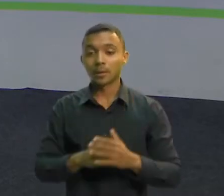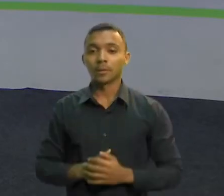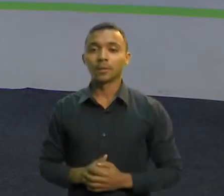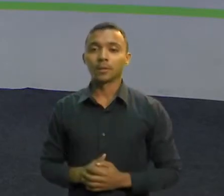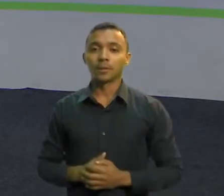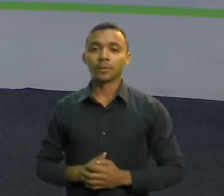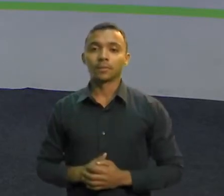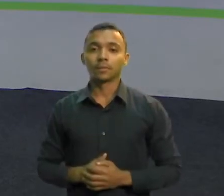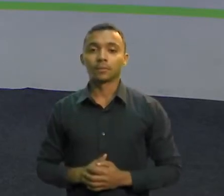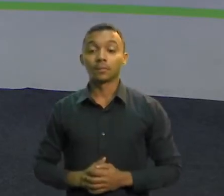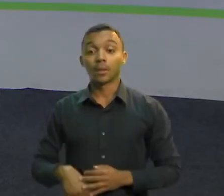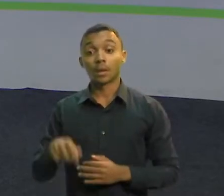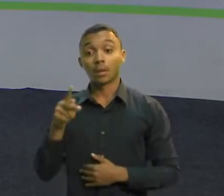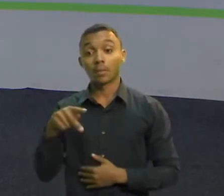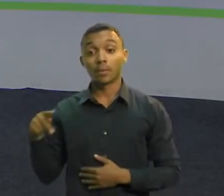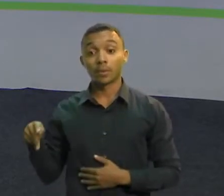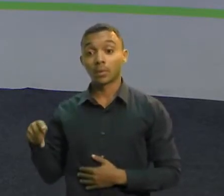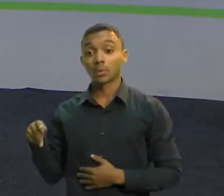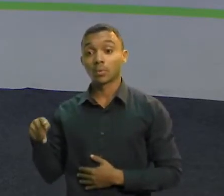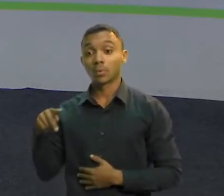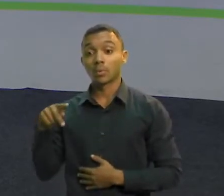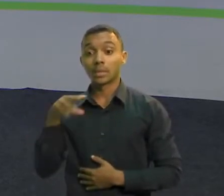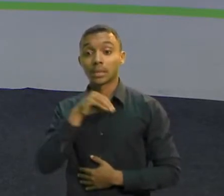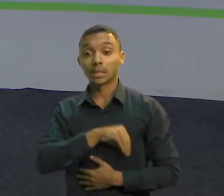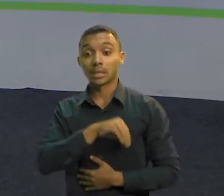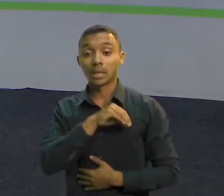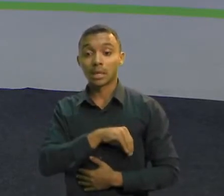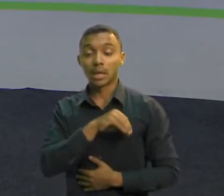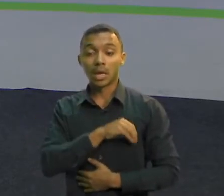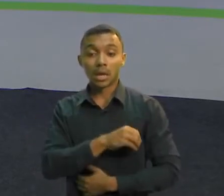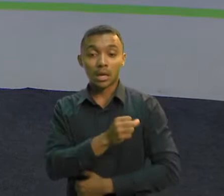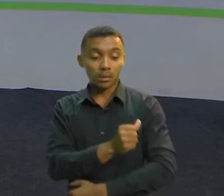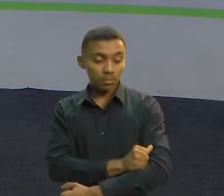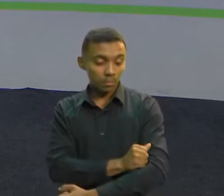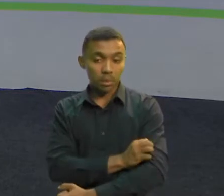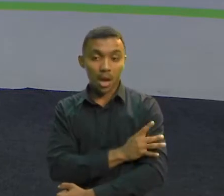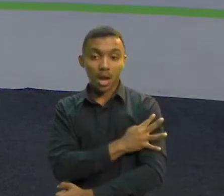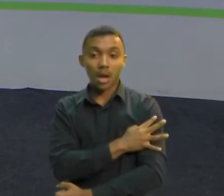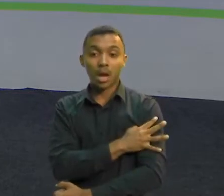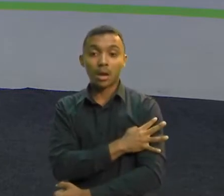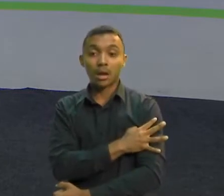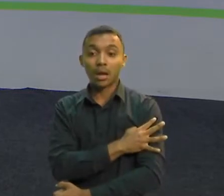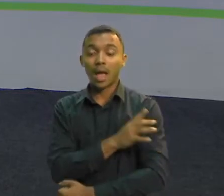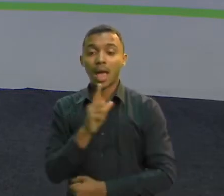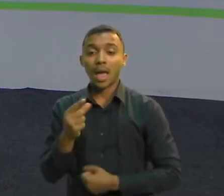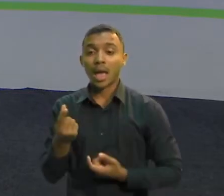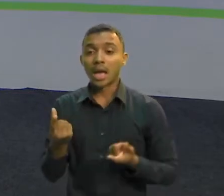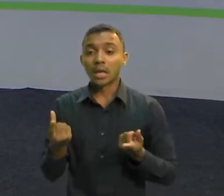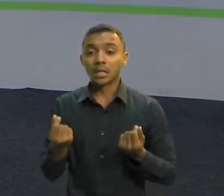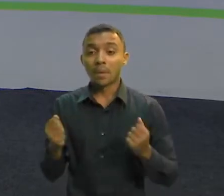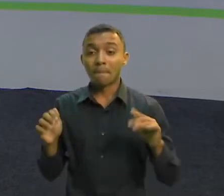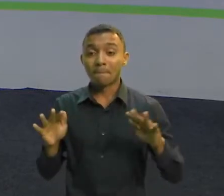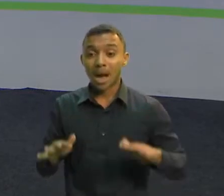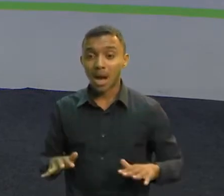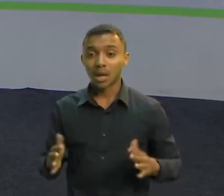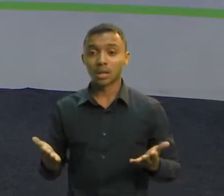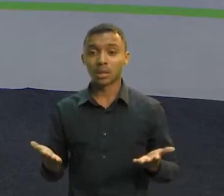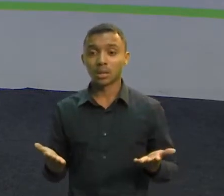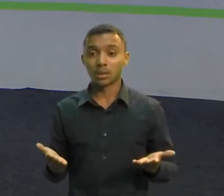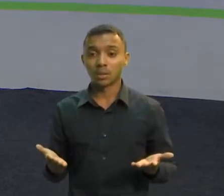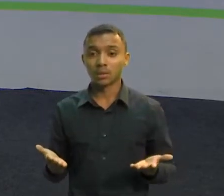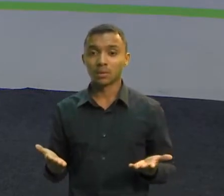dos professores do ensino fundamental no Brasil é o mais baixo entre os 39 países